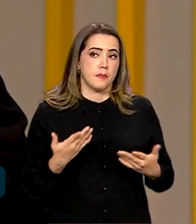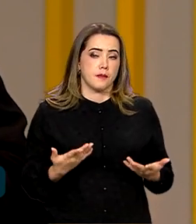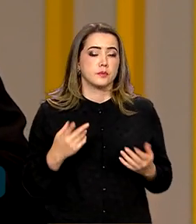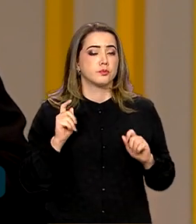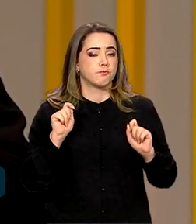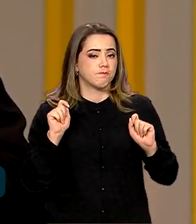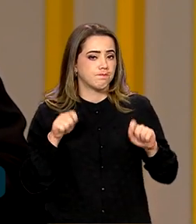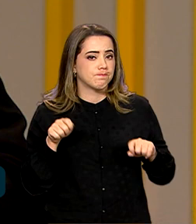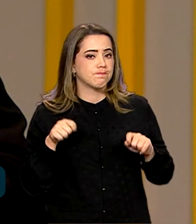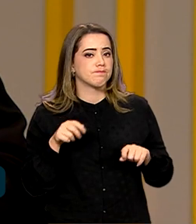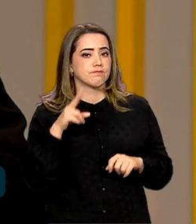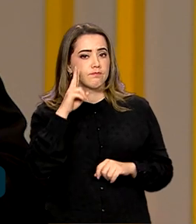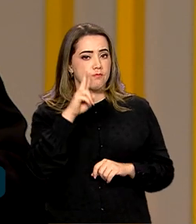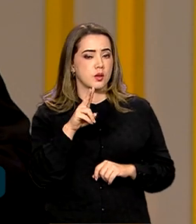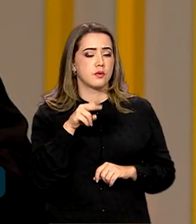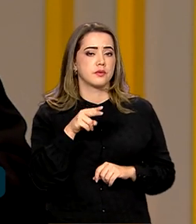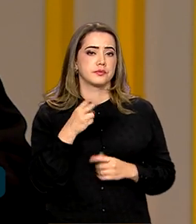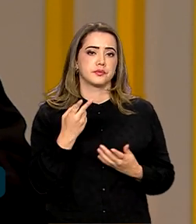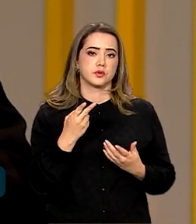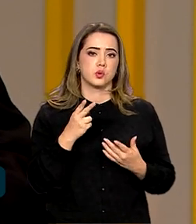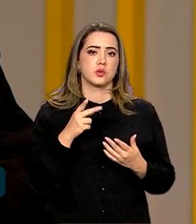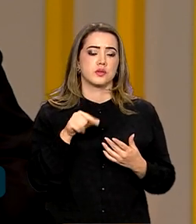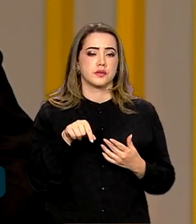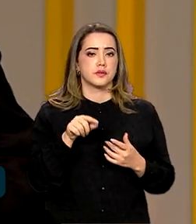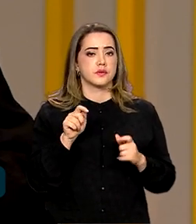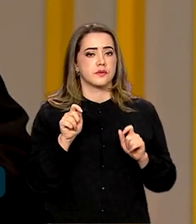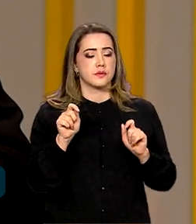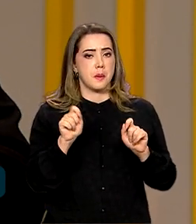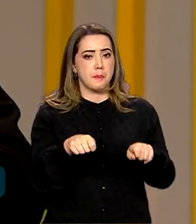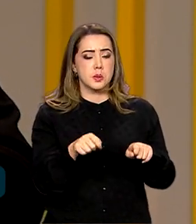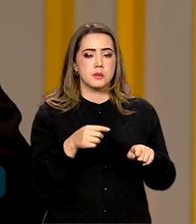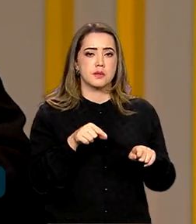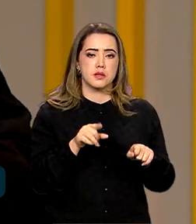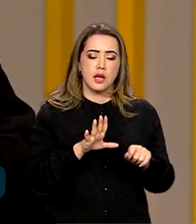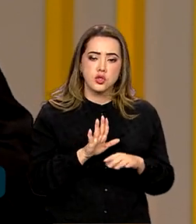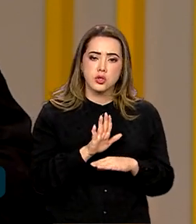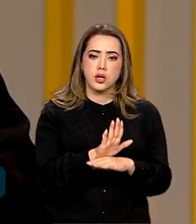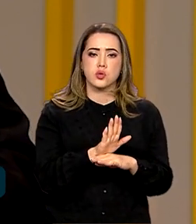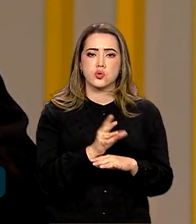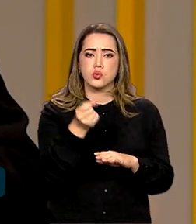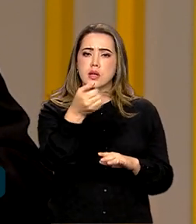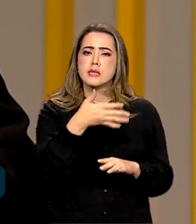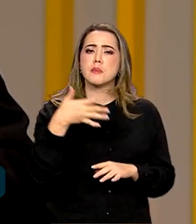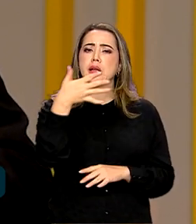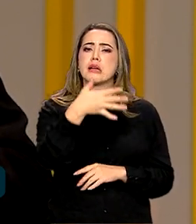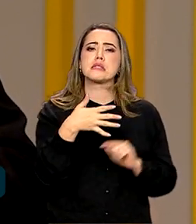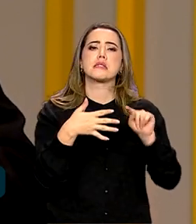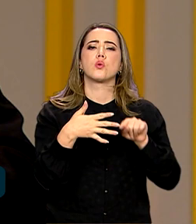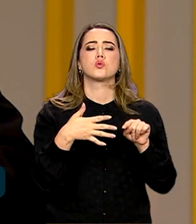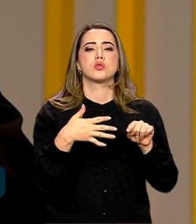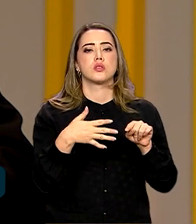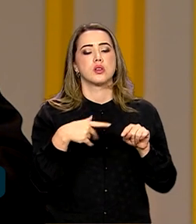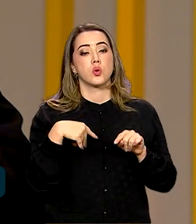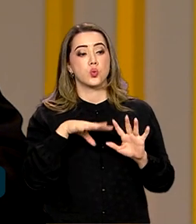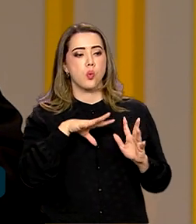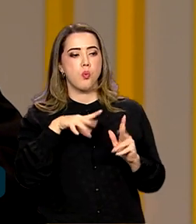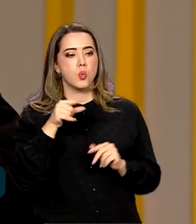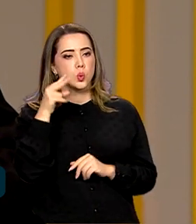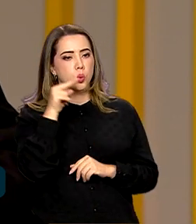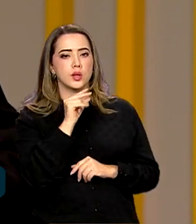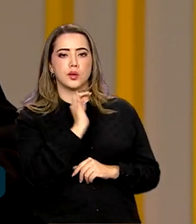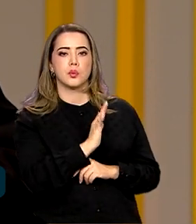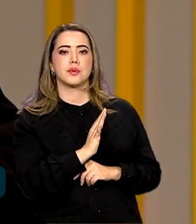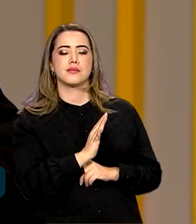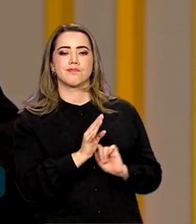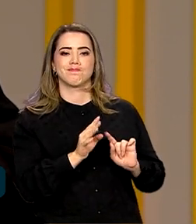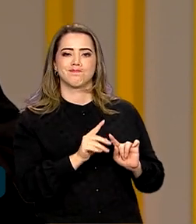bastante alentador e que ajuda a explicar uma melhora na visão internacional do Brasil,